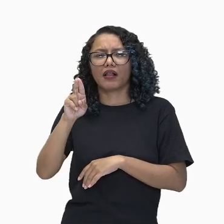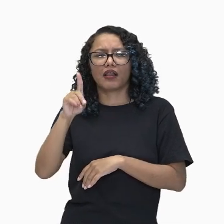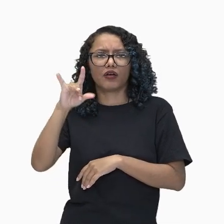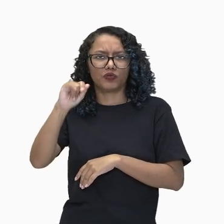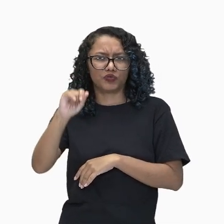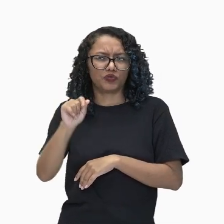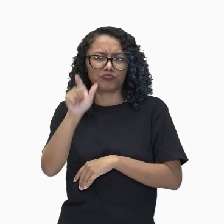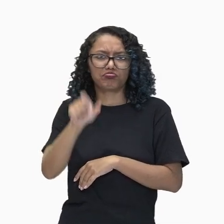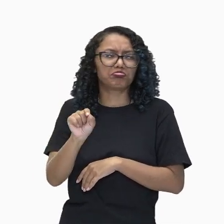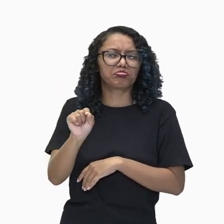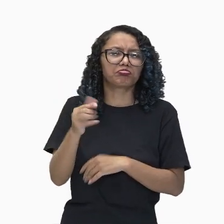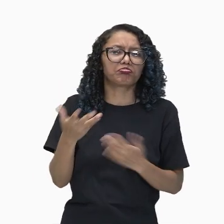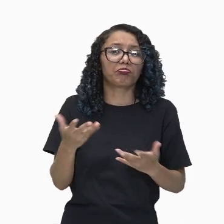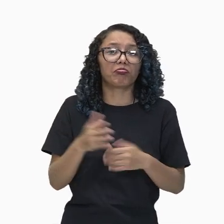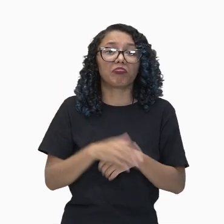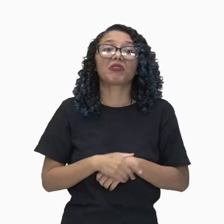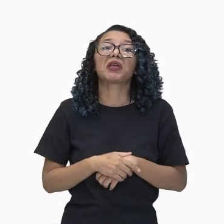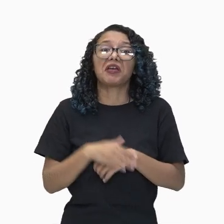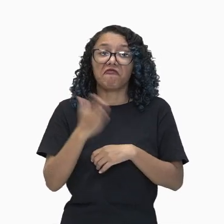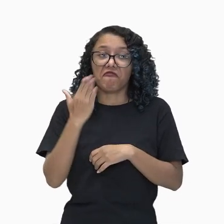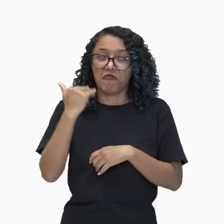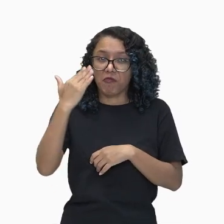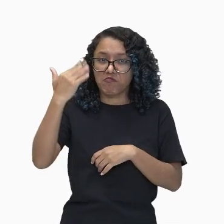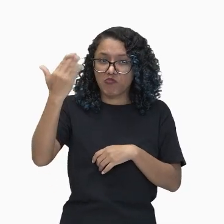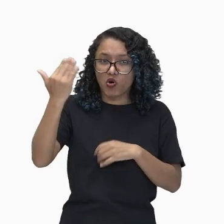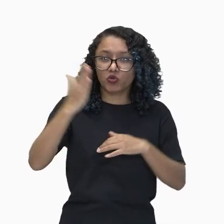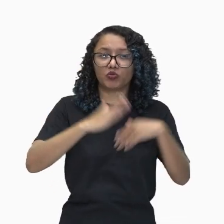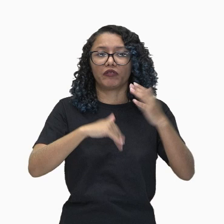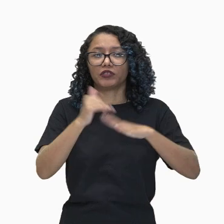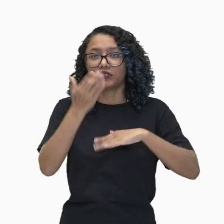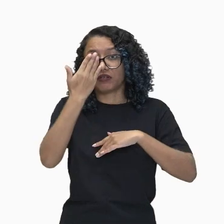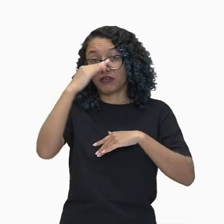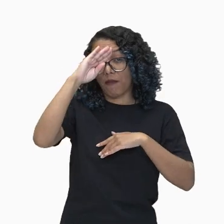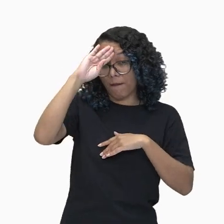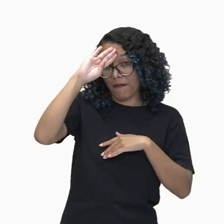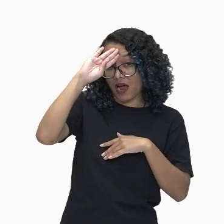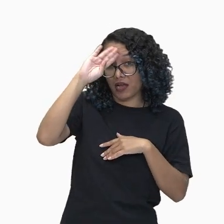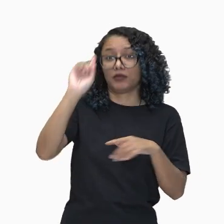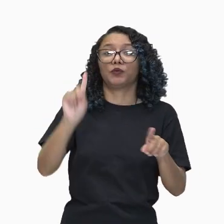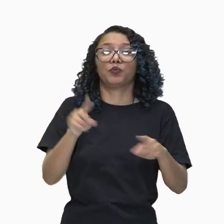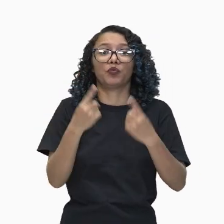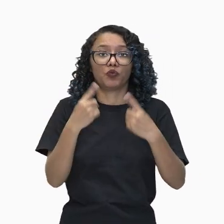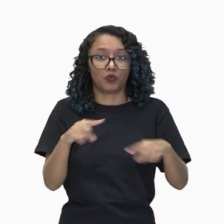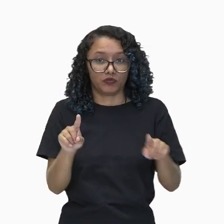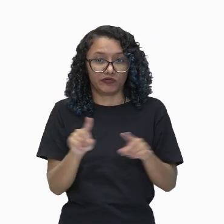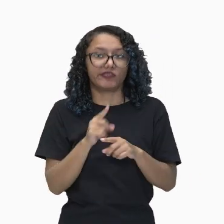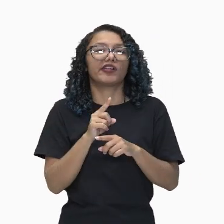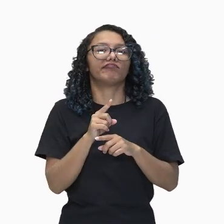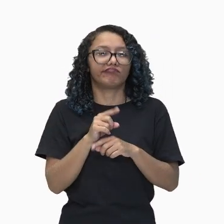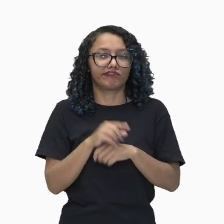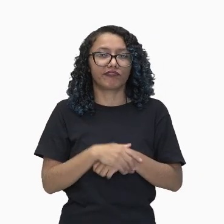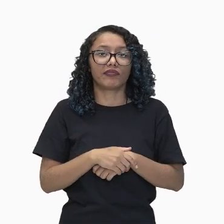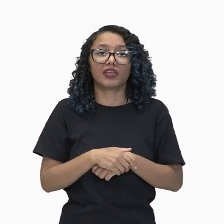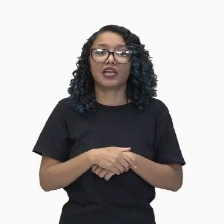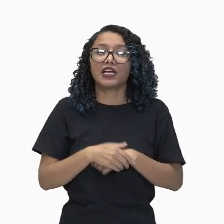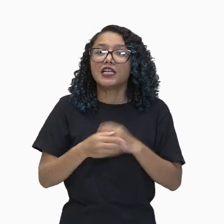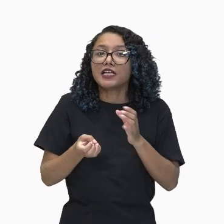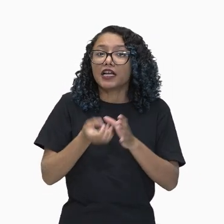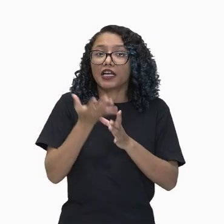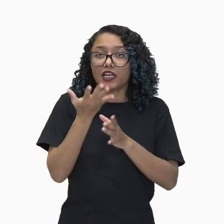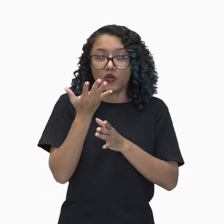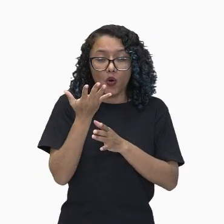maiores gênios dramáticos musicais da história. Estrou a sua versão de Um Mito de Ofeu em